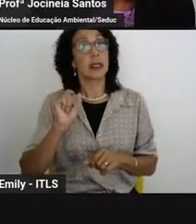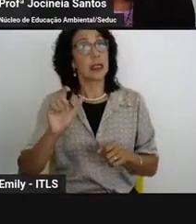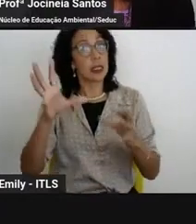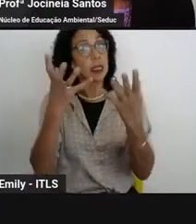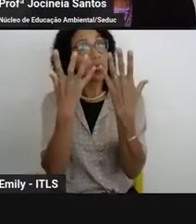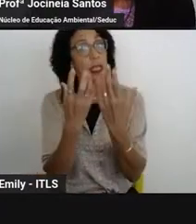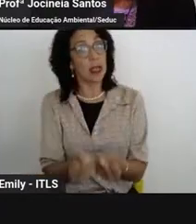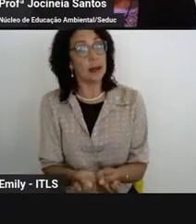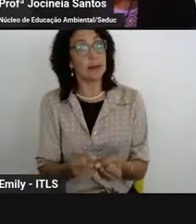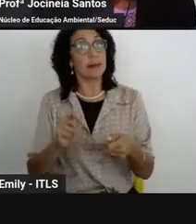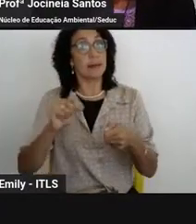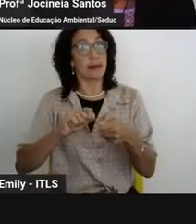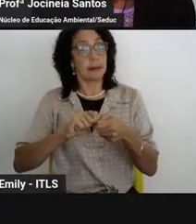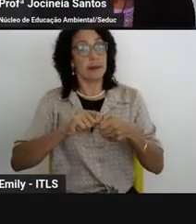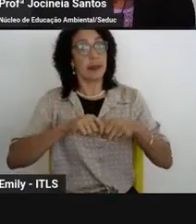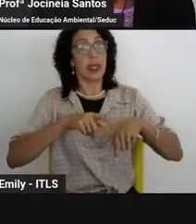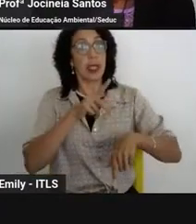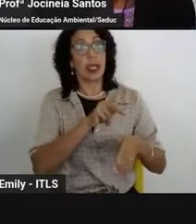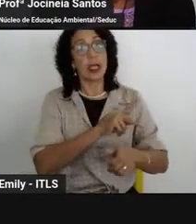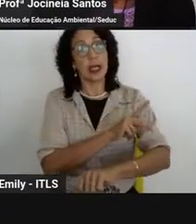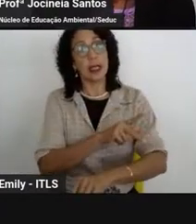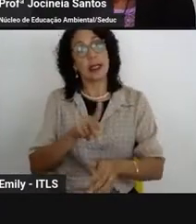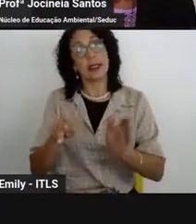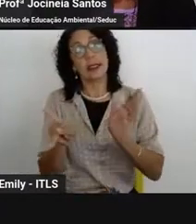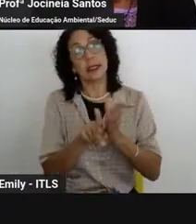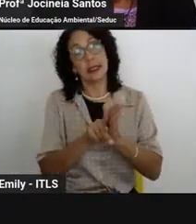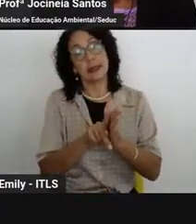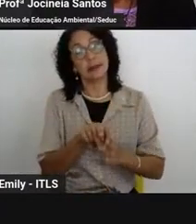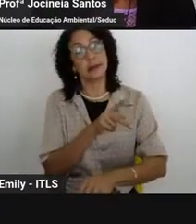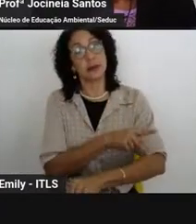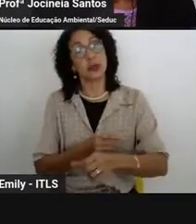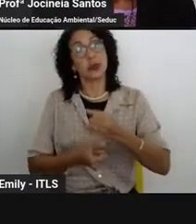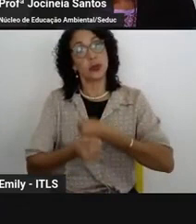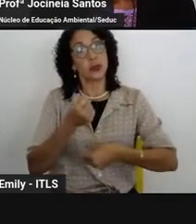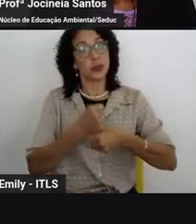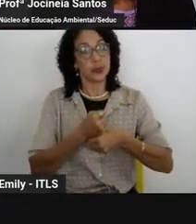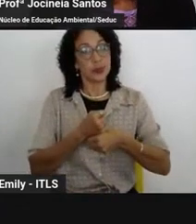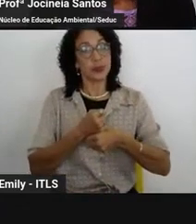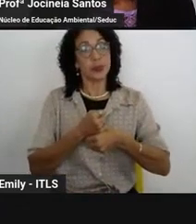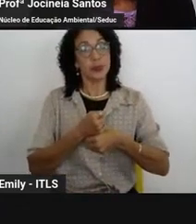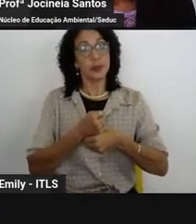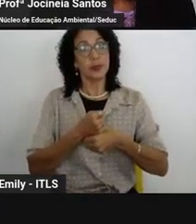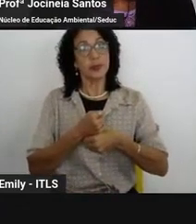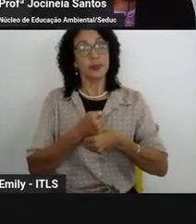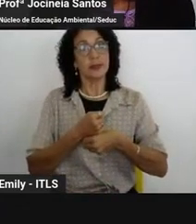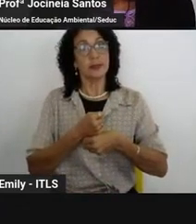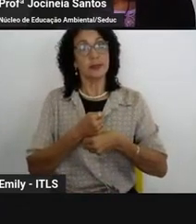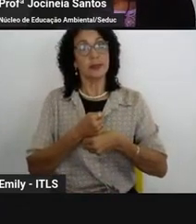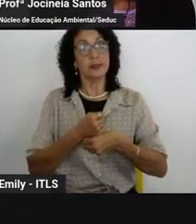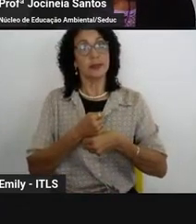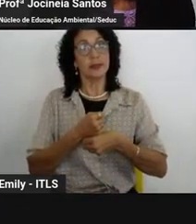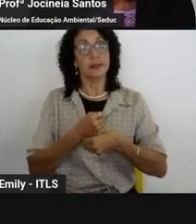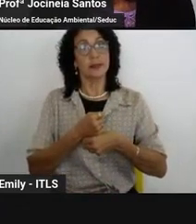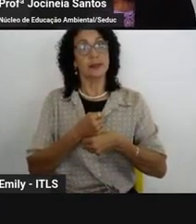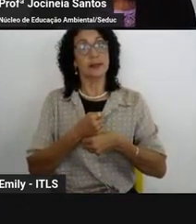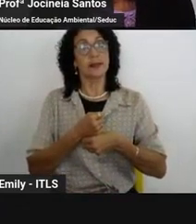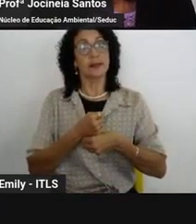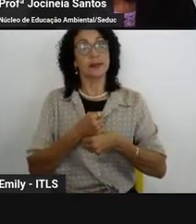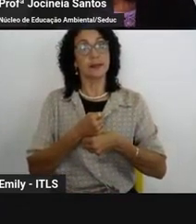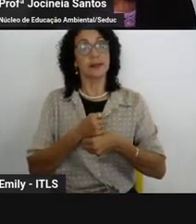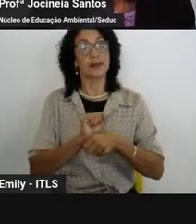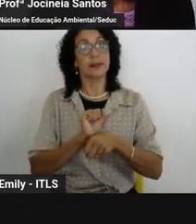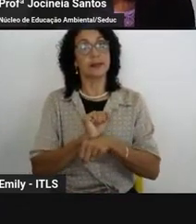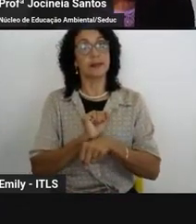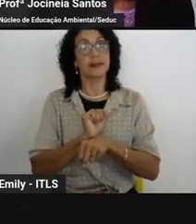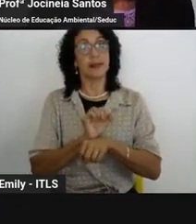passado o ano passado o projeto Ecofonto Escola Verde ocorreu de uma